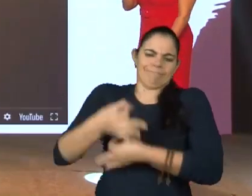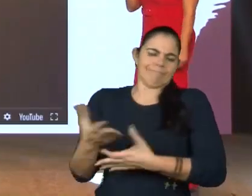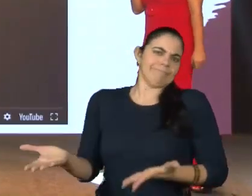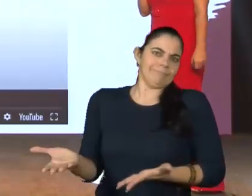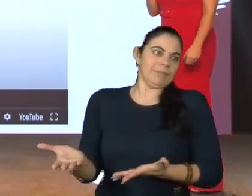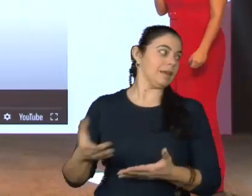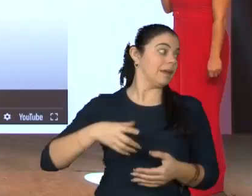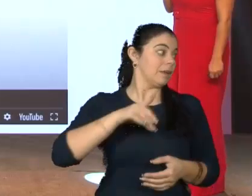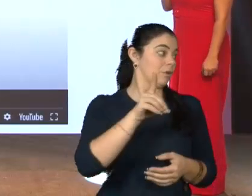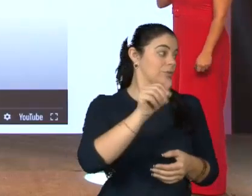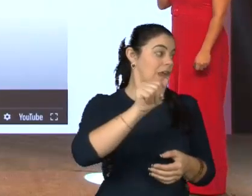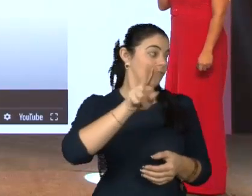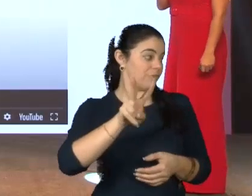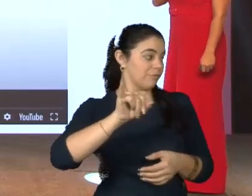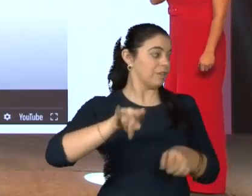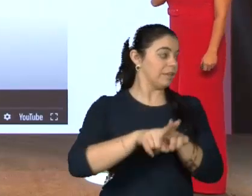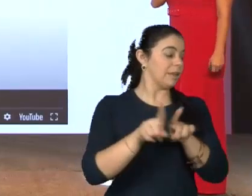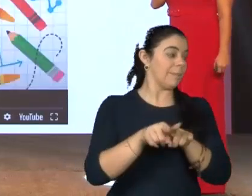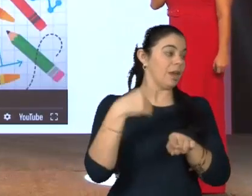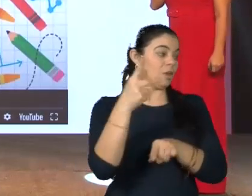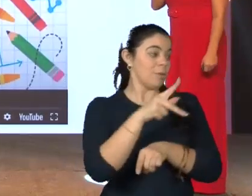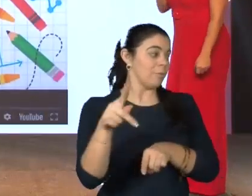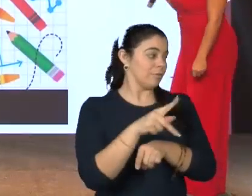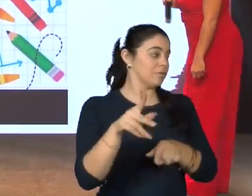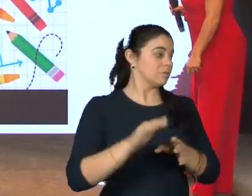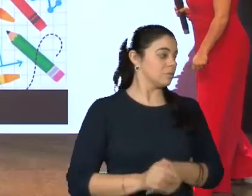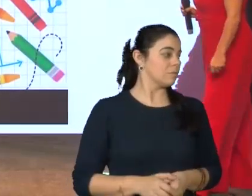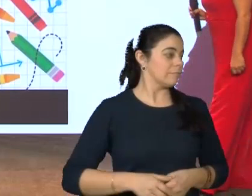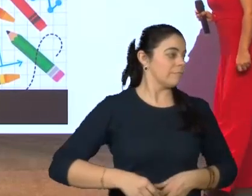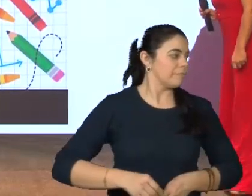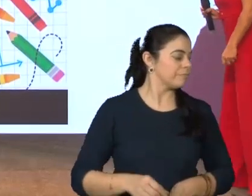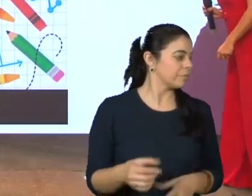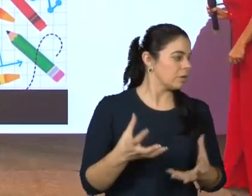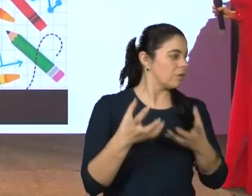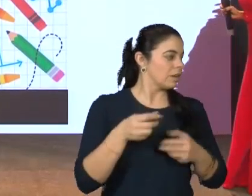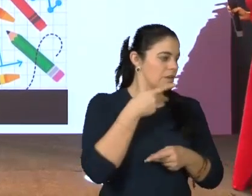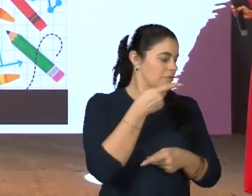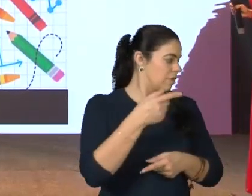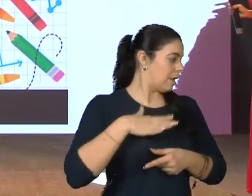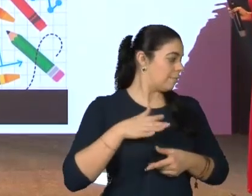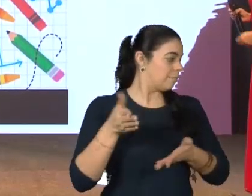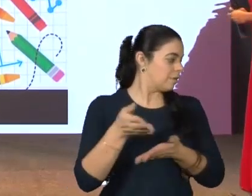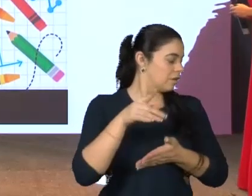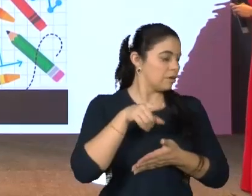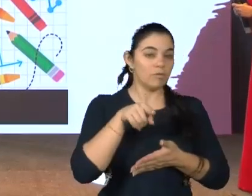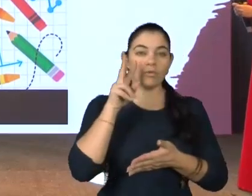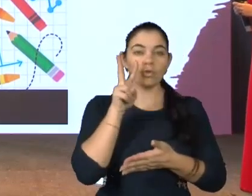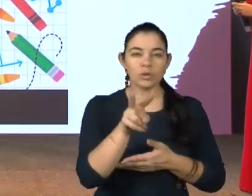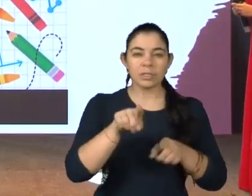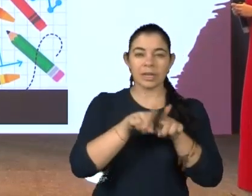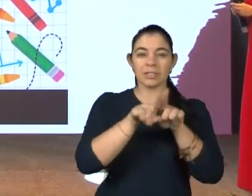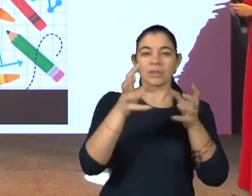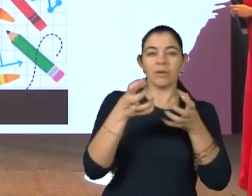Esse é o Davi e uma professora muito querida. vim aqui para falar para vocês que daqui para frente nós vamos enviar